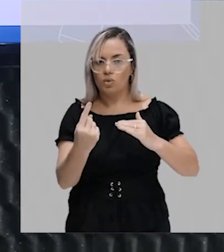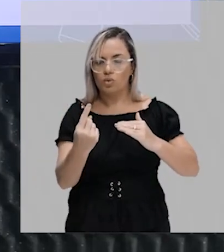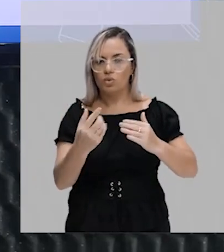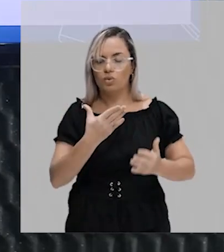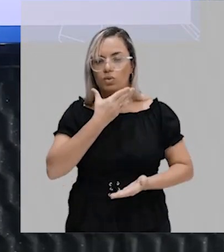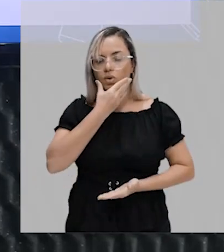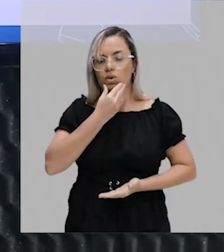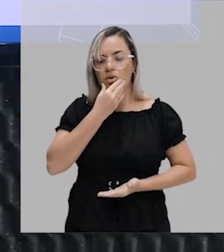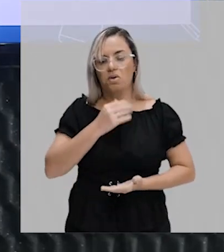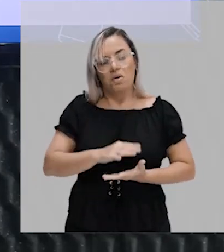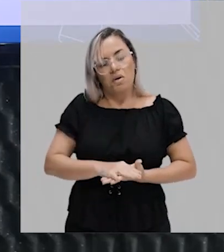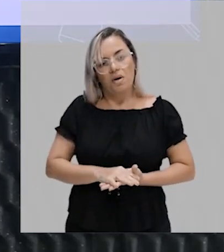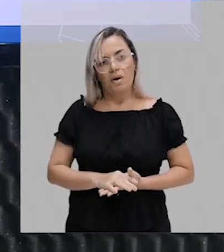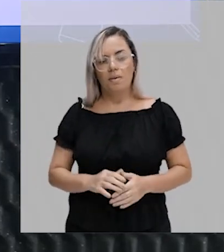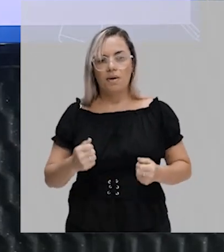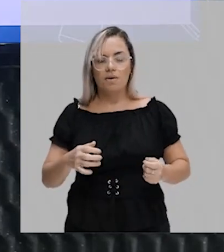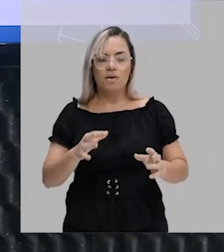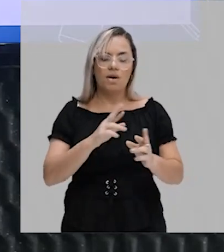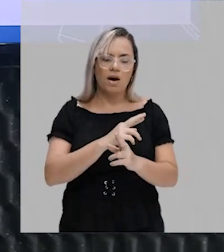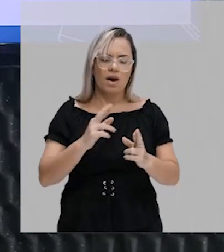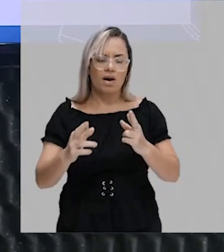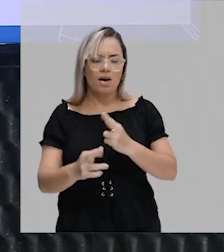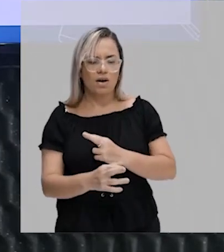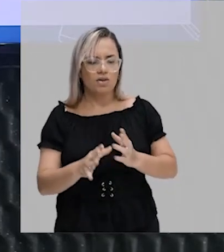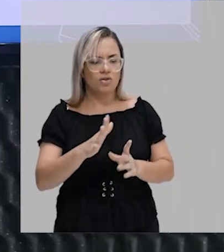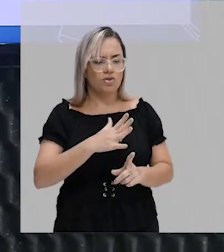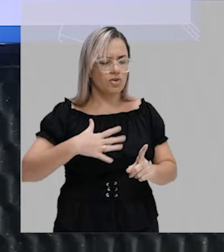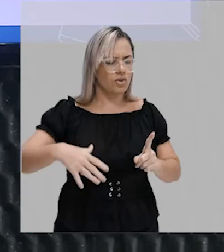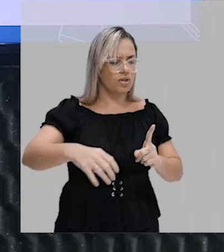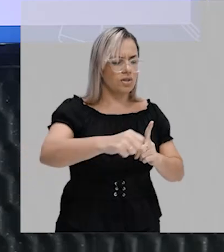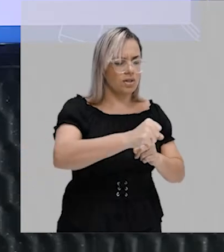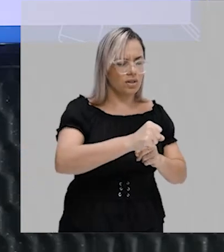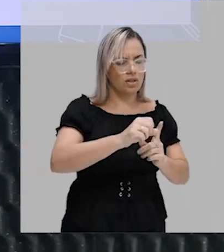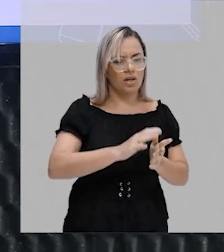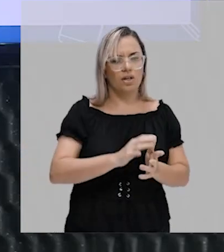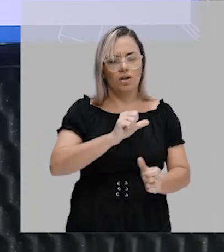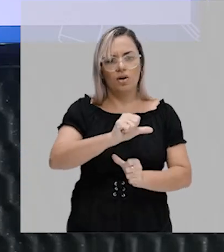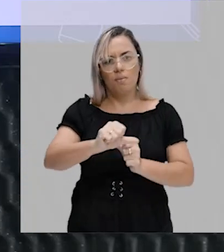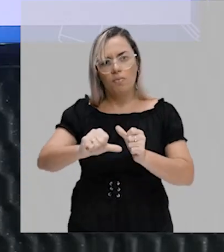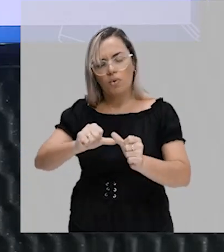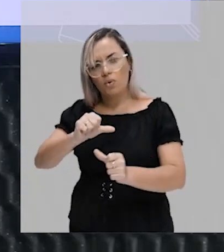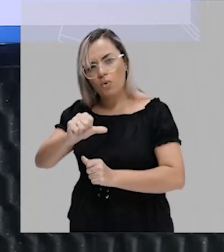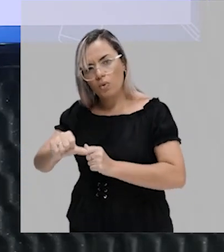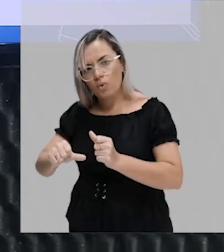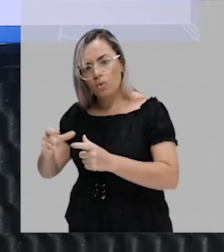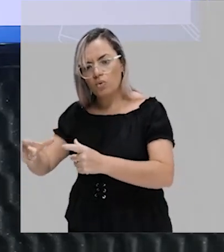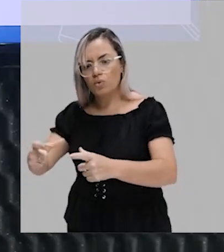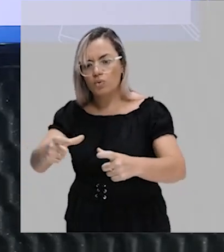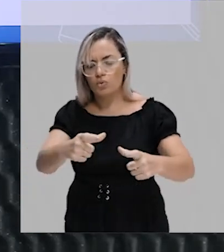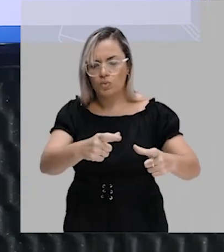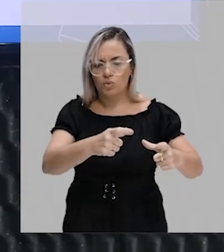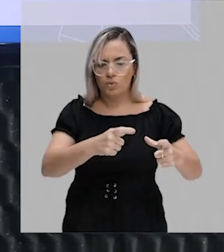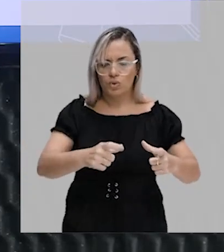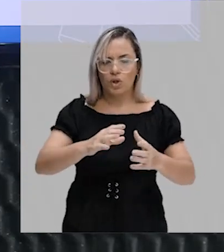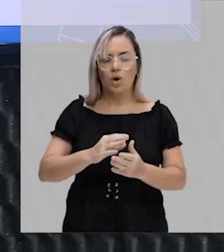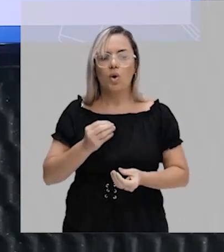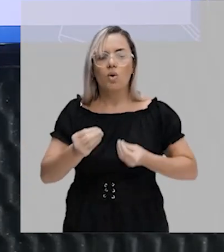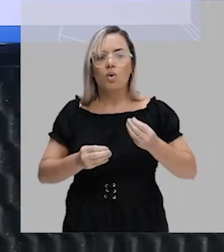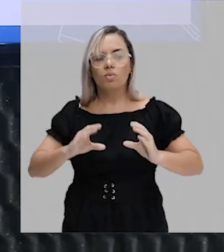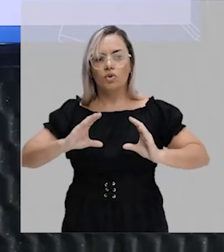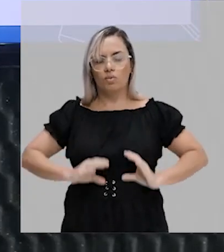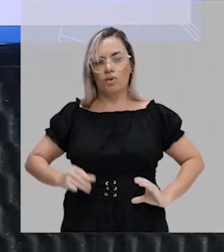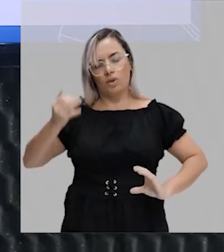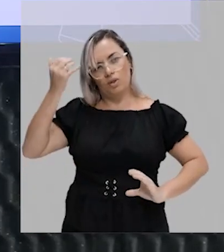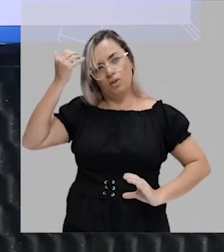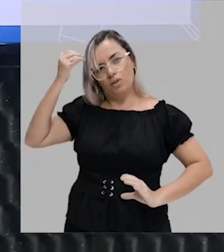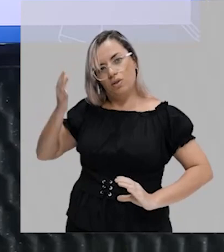de acordo com cada cultura, muda-se o comportamento e a ideia de se comportar de maneira masculina. Então, se